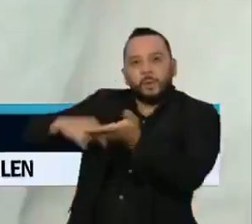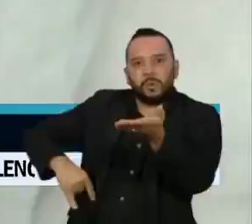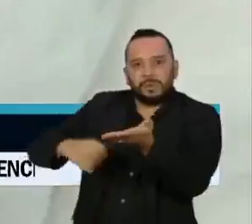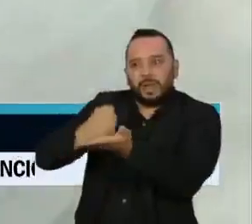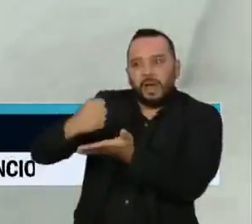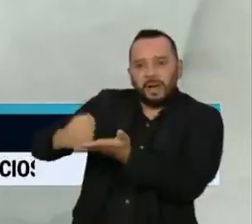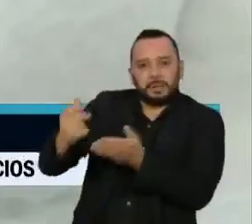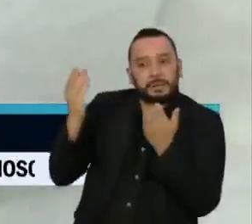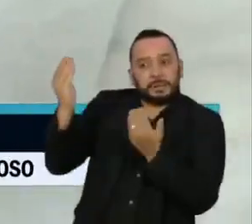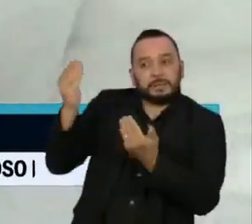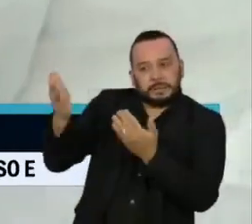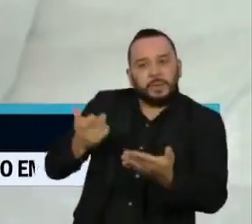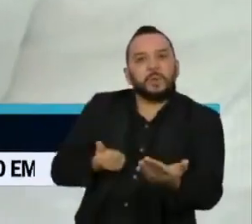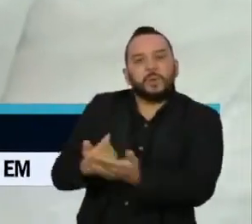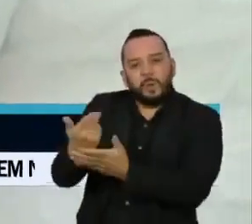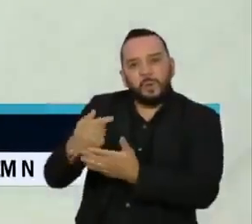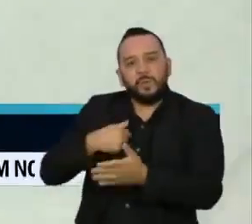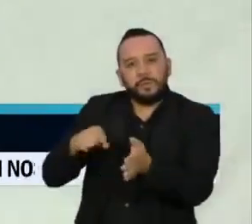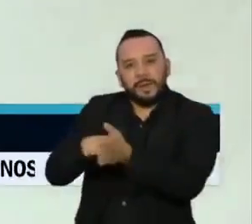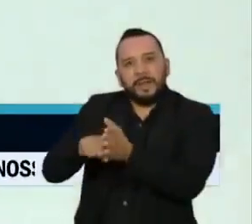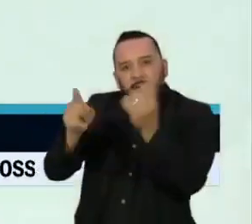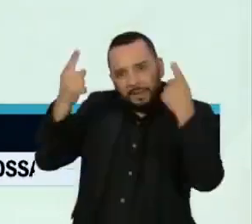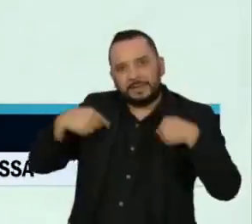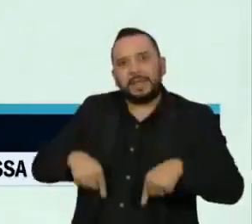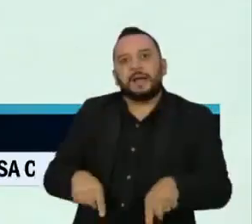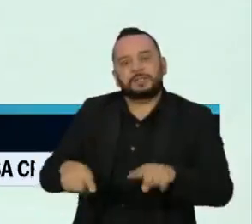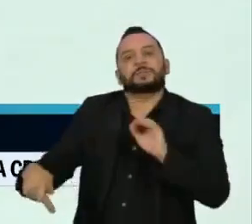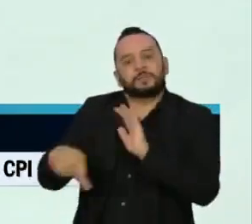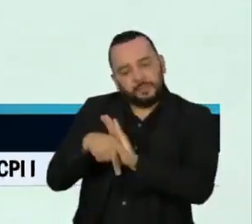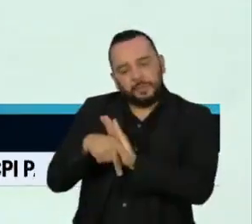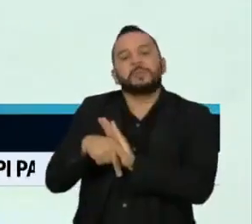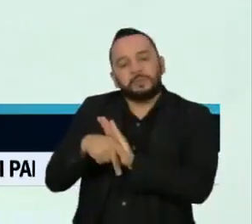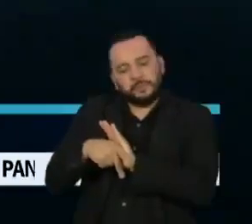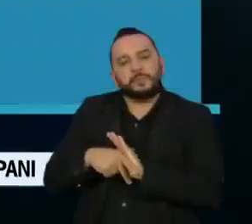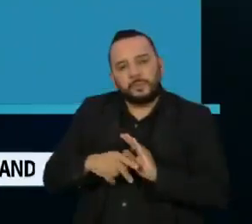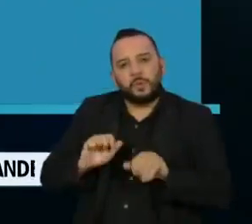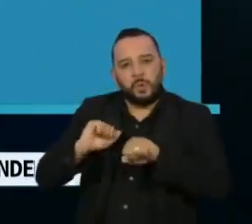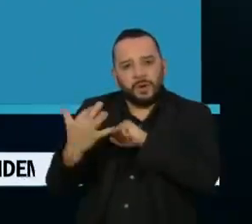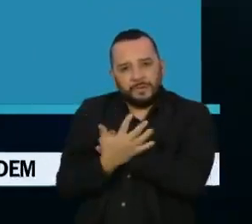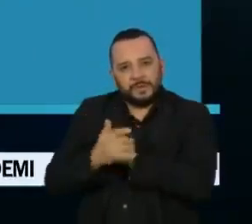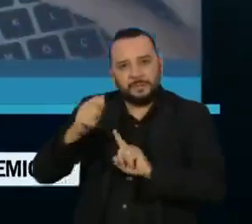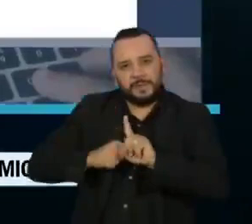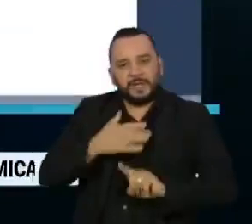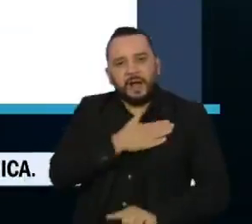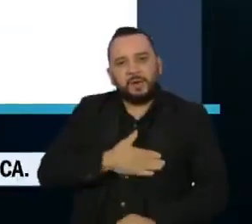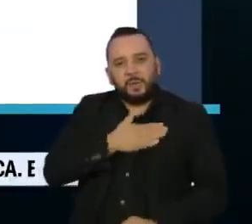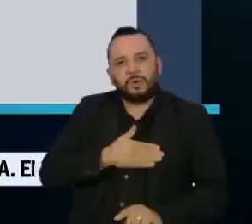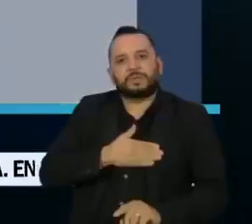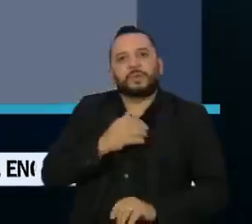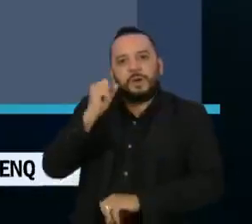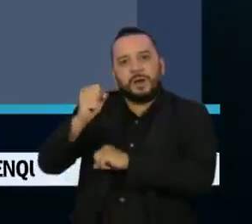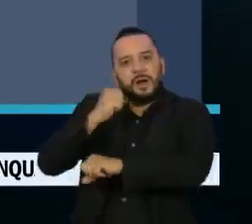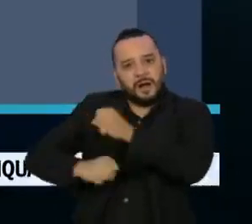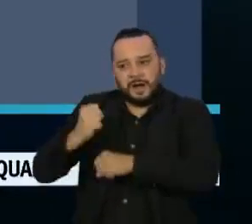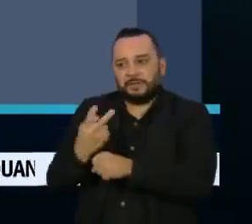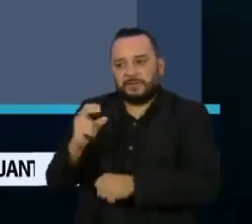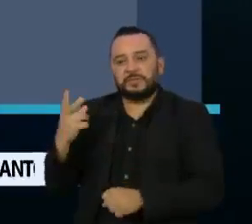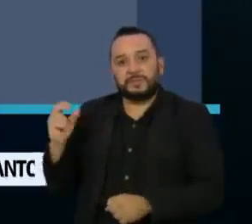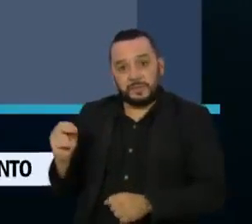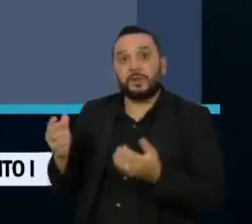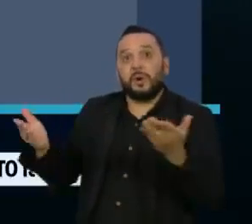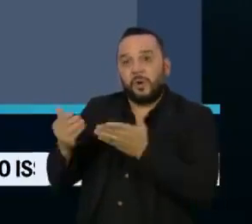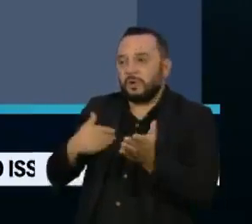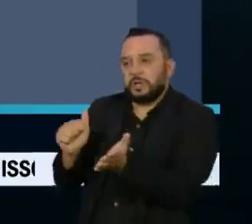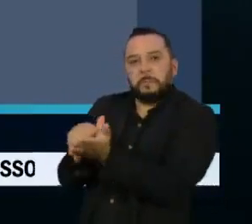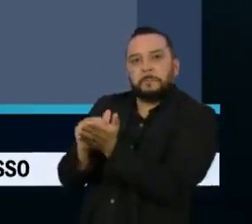de irregularidades de compra de testes de Covid em agosto de 2020. Hoje, a exoneração dele foi publicada no Diário